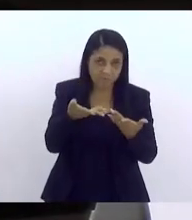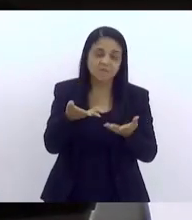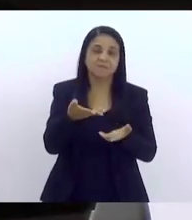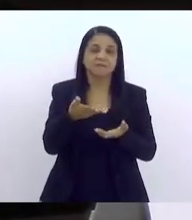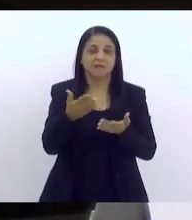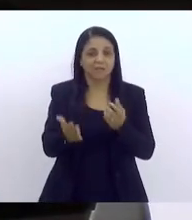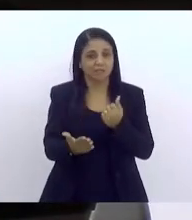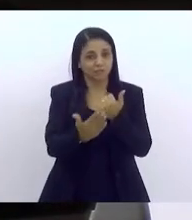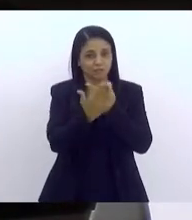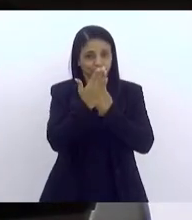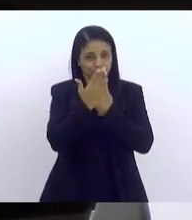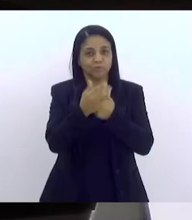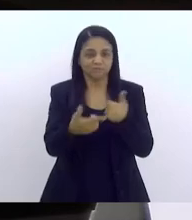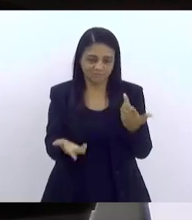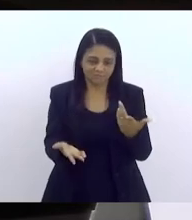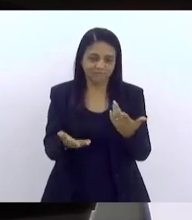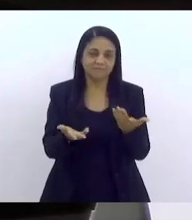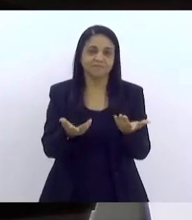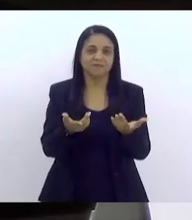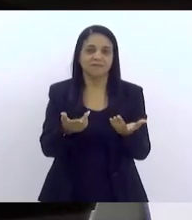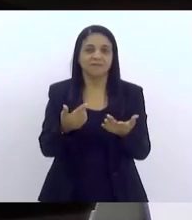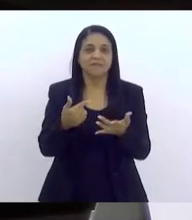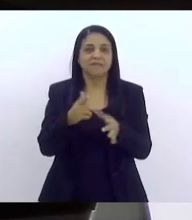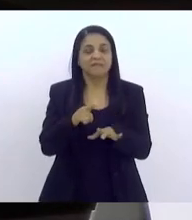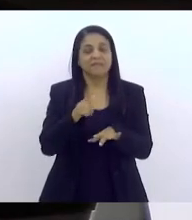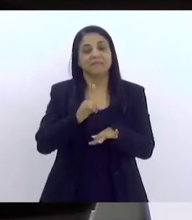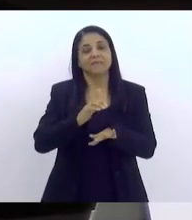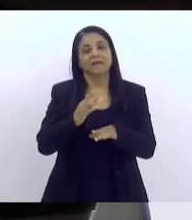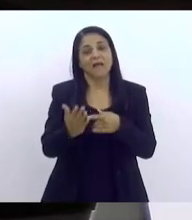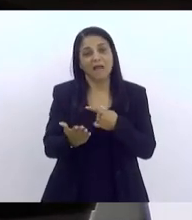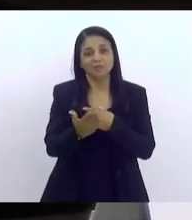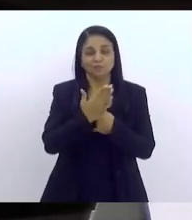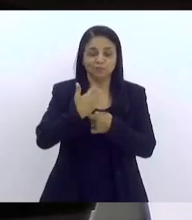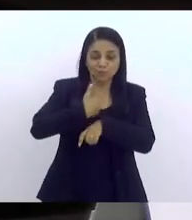permite que a gente não passe do tempo.